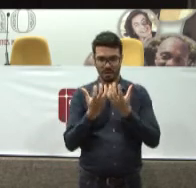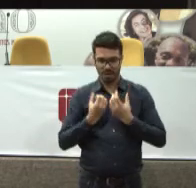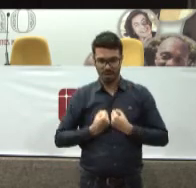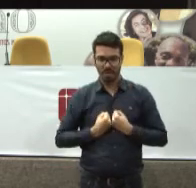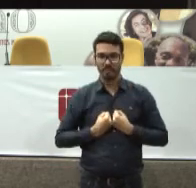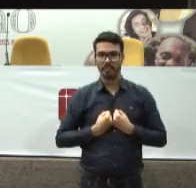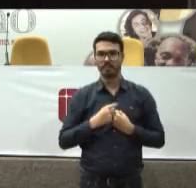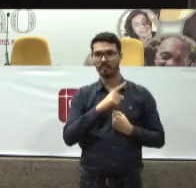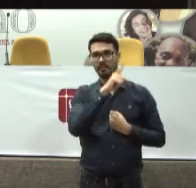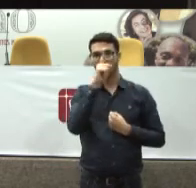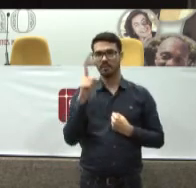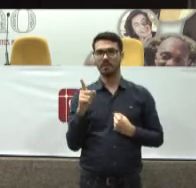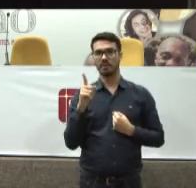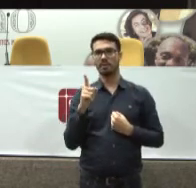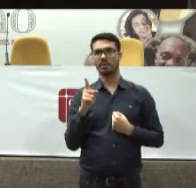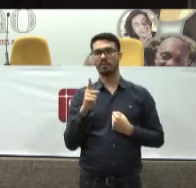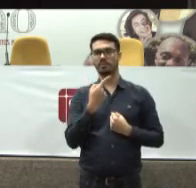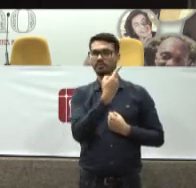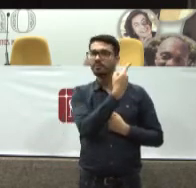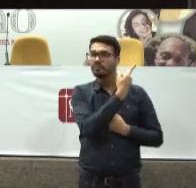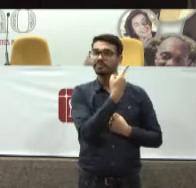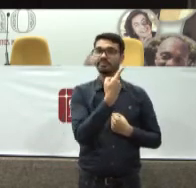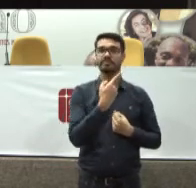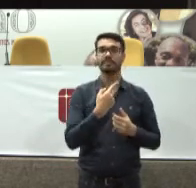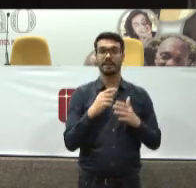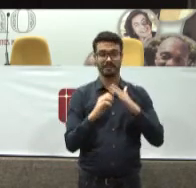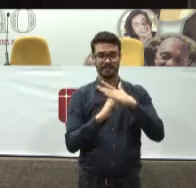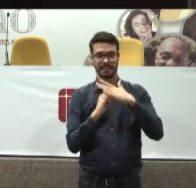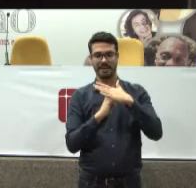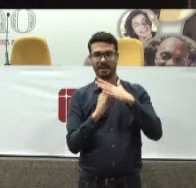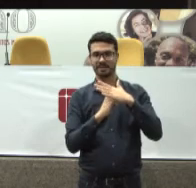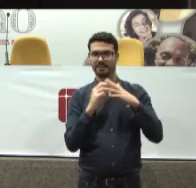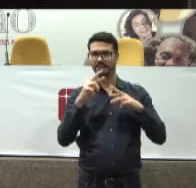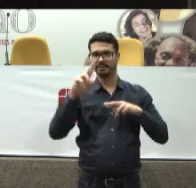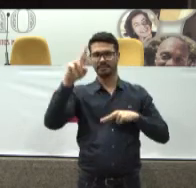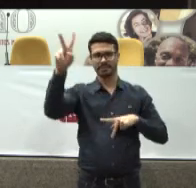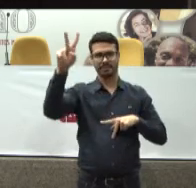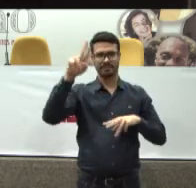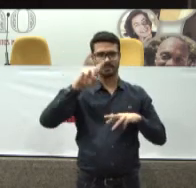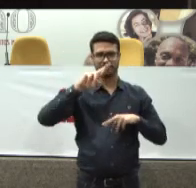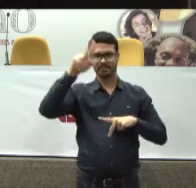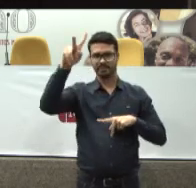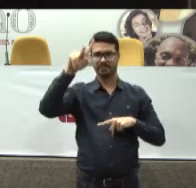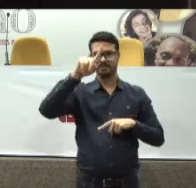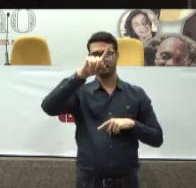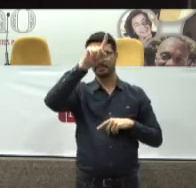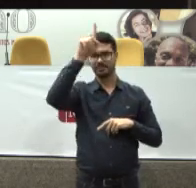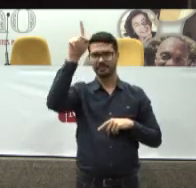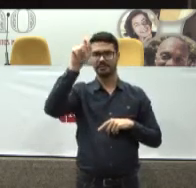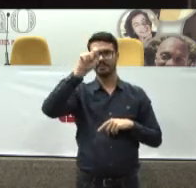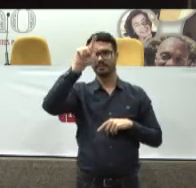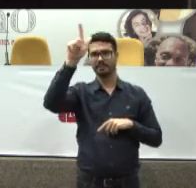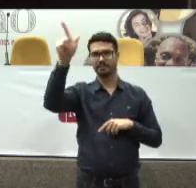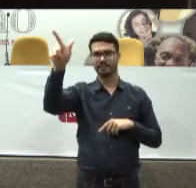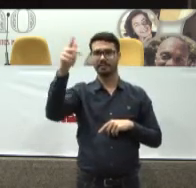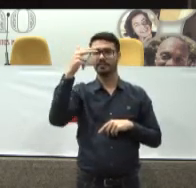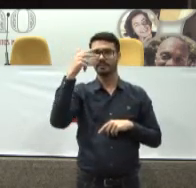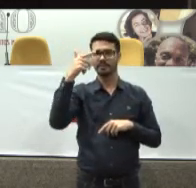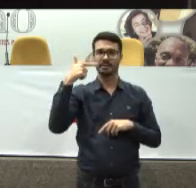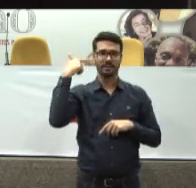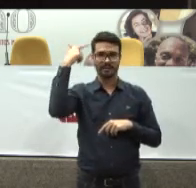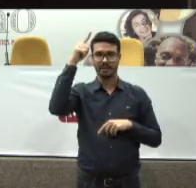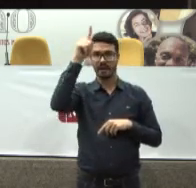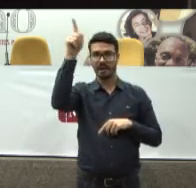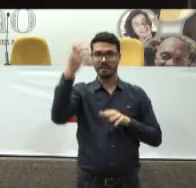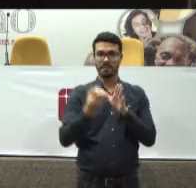Conitec É muito diferente Do NICE Lá na Grã-Bretanha Por quê? Porque o NICE